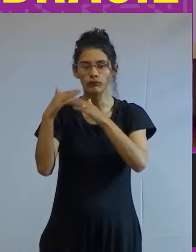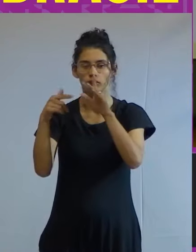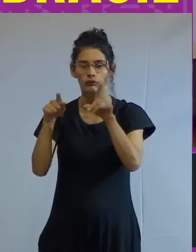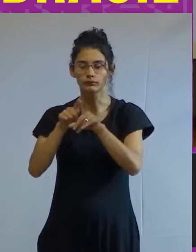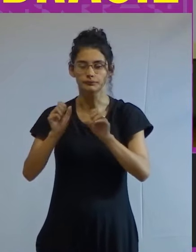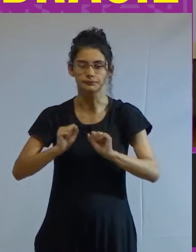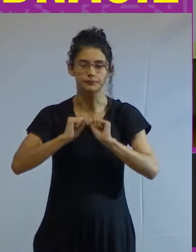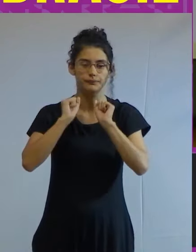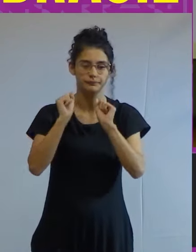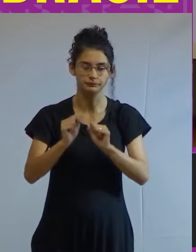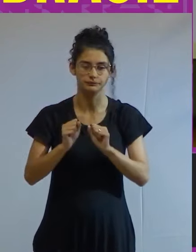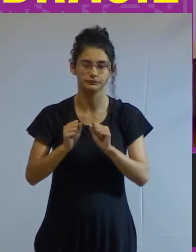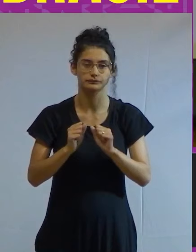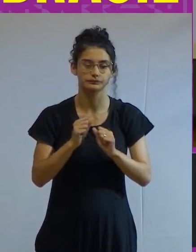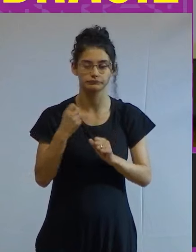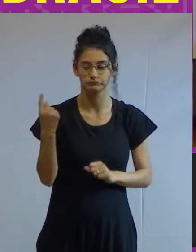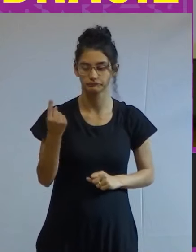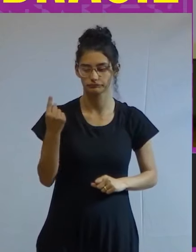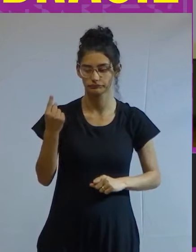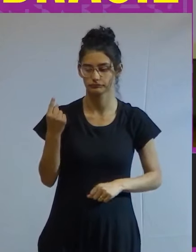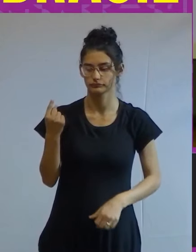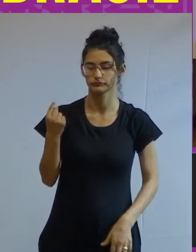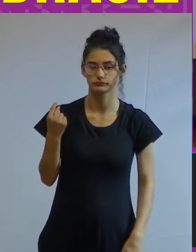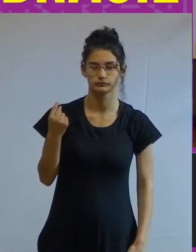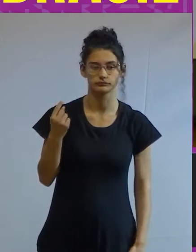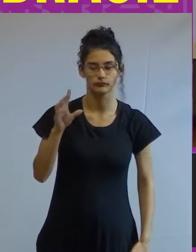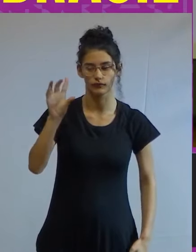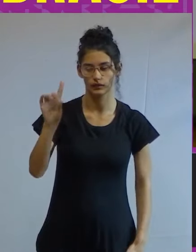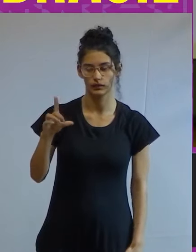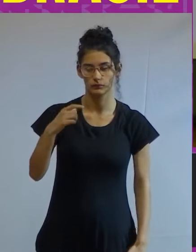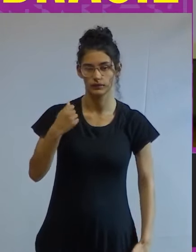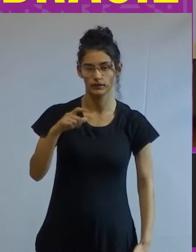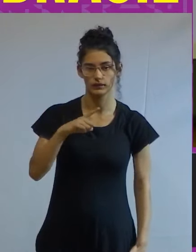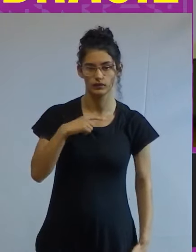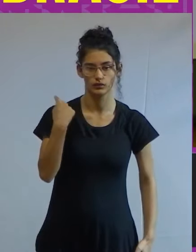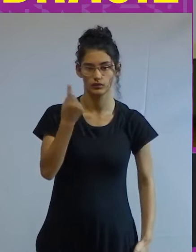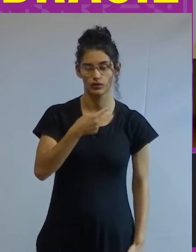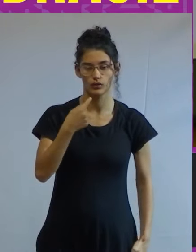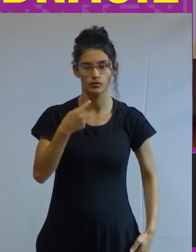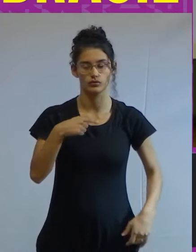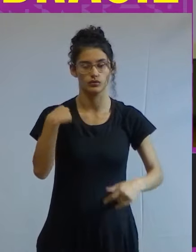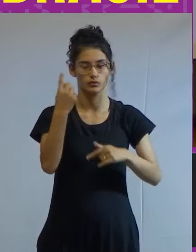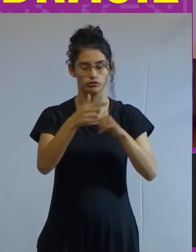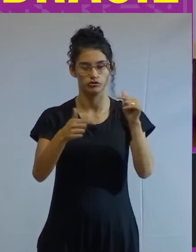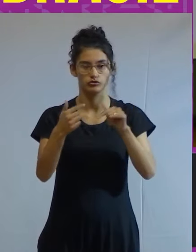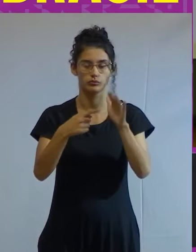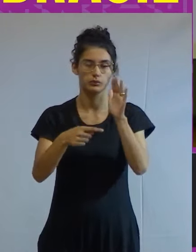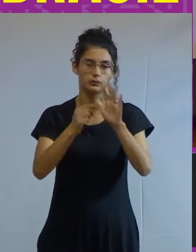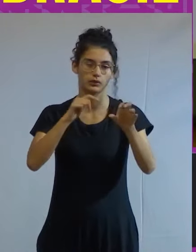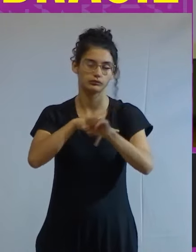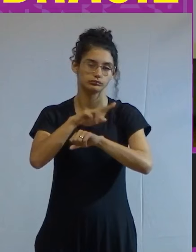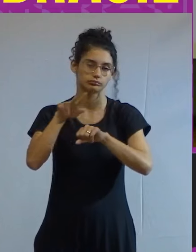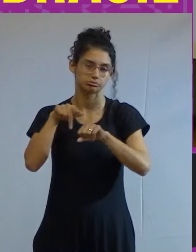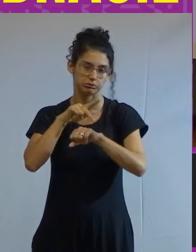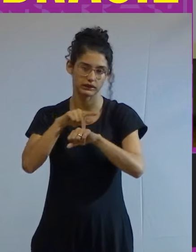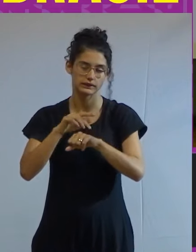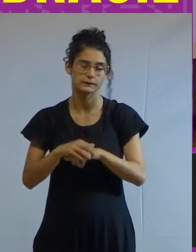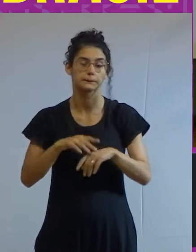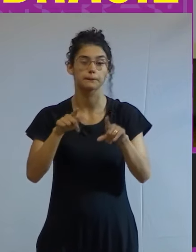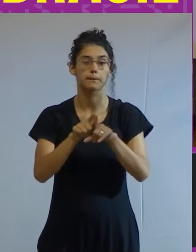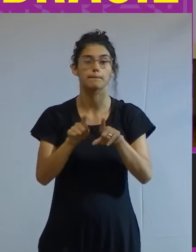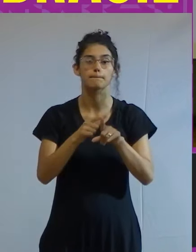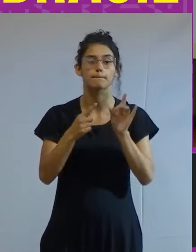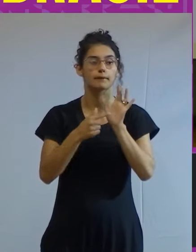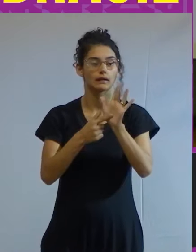poder isolar a extrema direita que tem que ser o nosso objetivo primeiro no país isso não